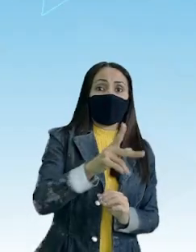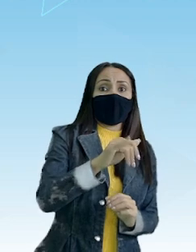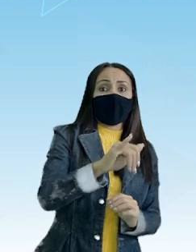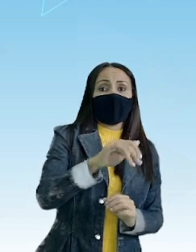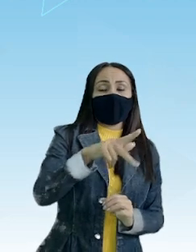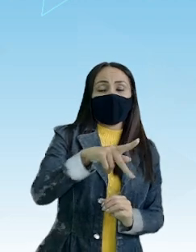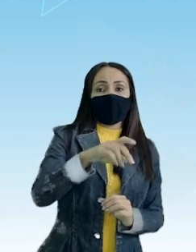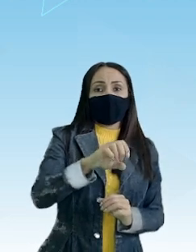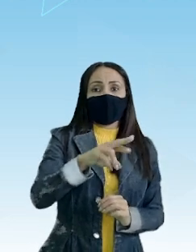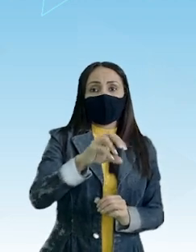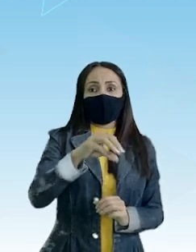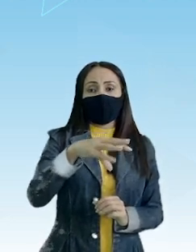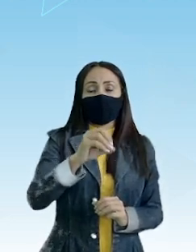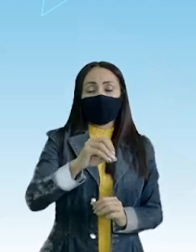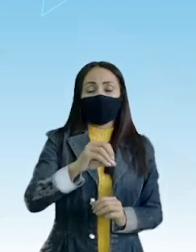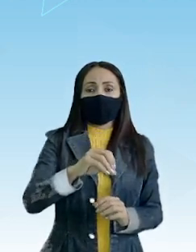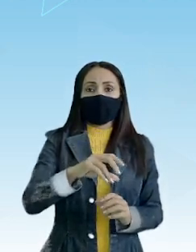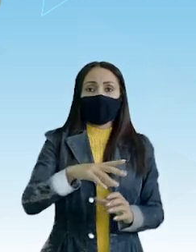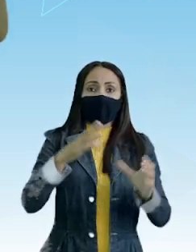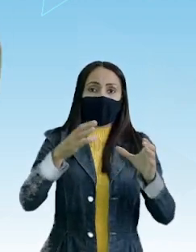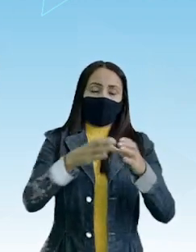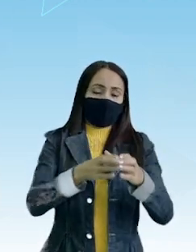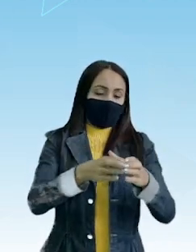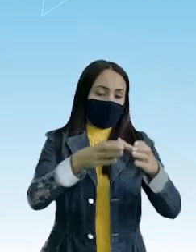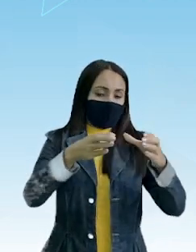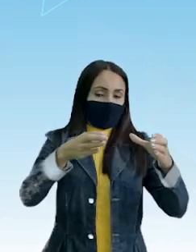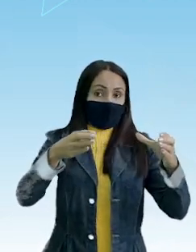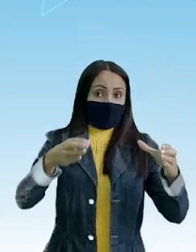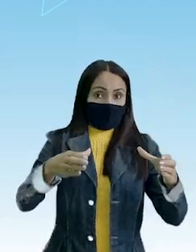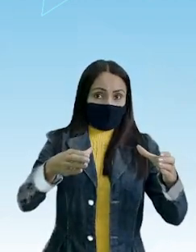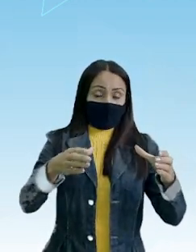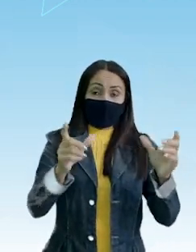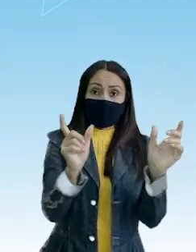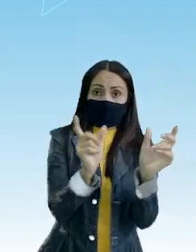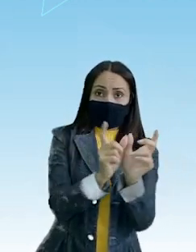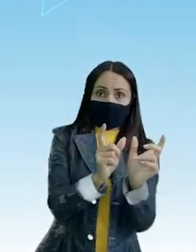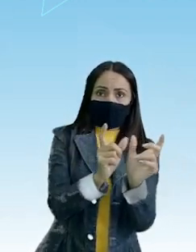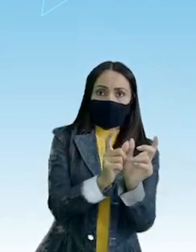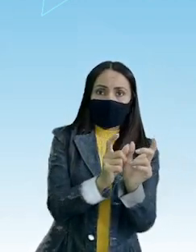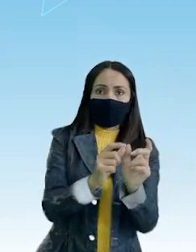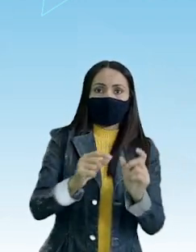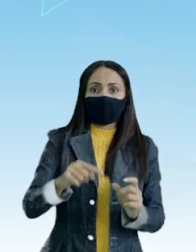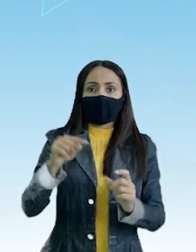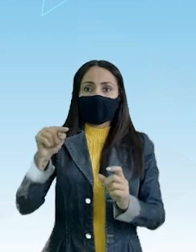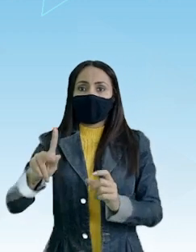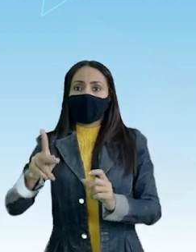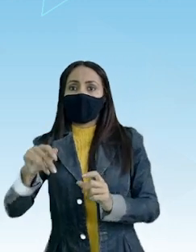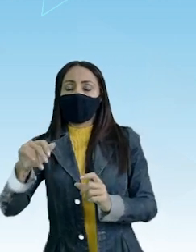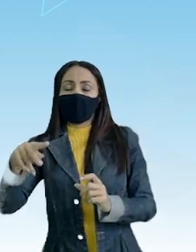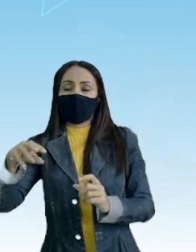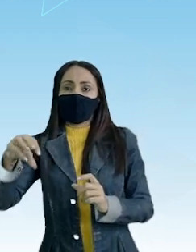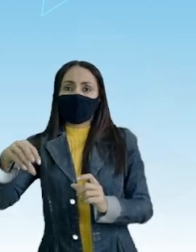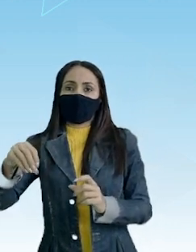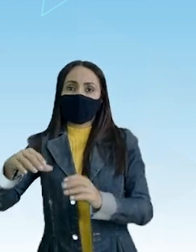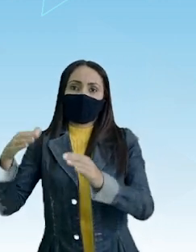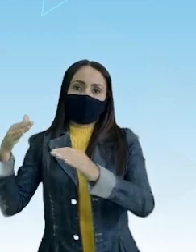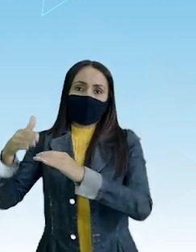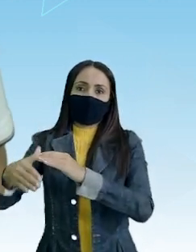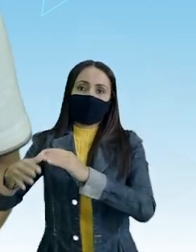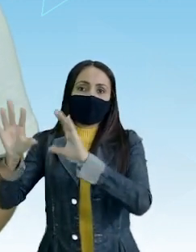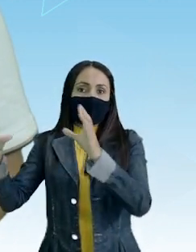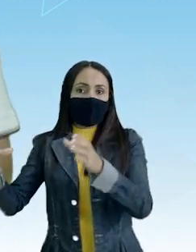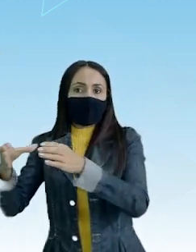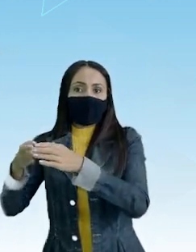Hipônimo Hiperônimo É um grande Sinônimo O hipônimo Cabe dentro Dentro